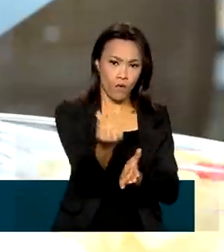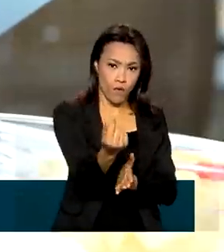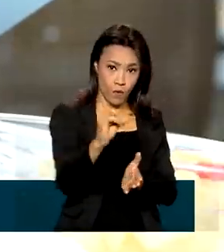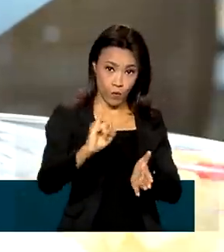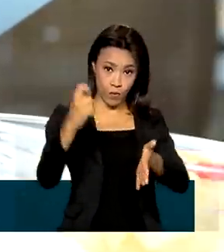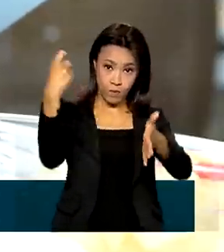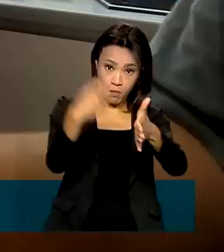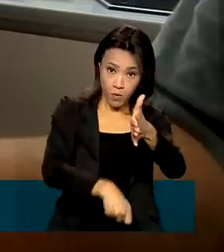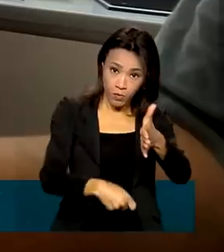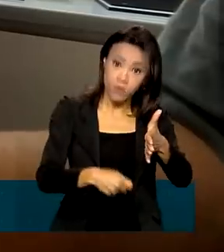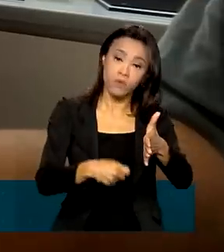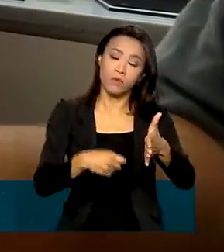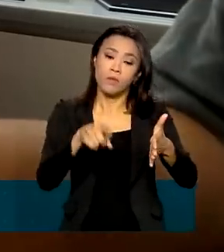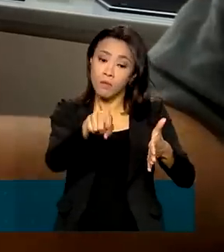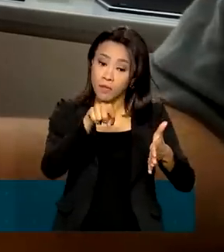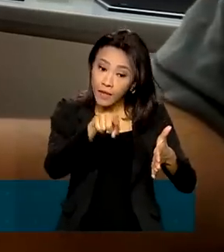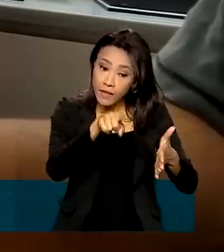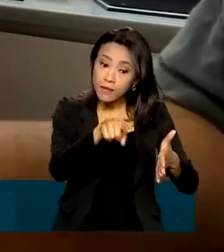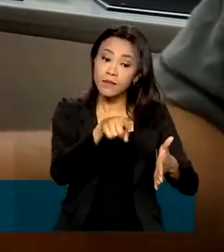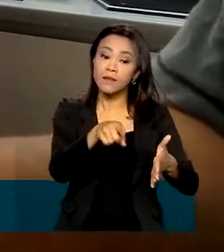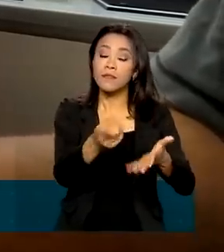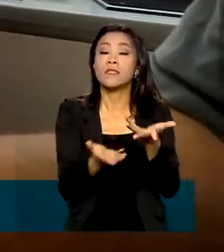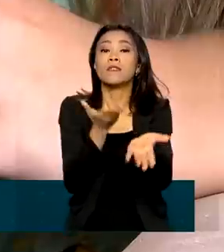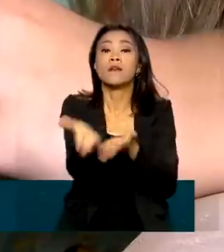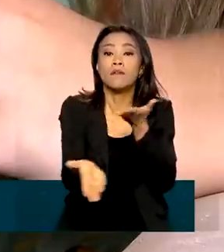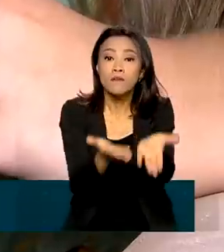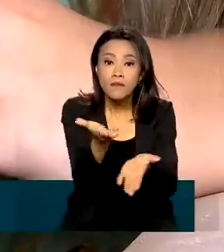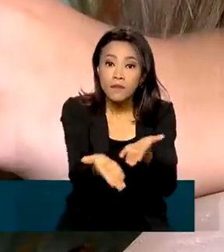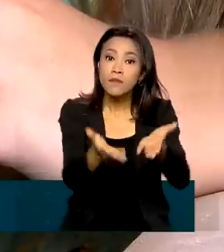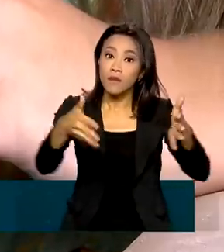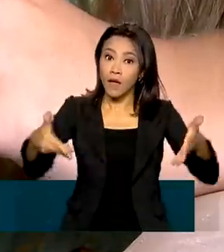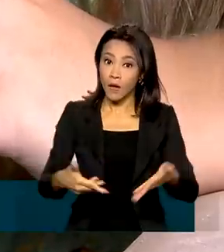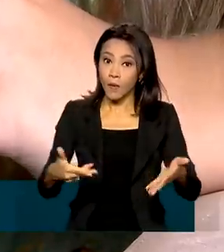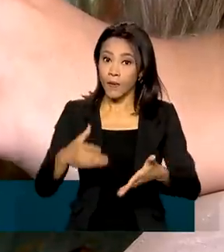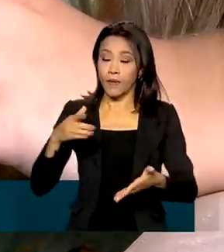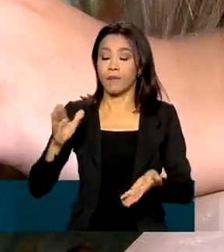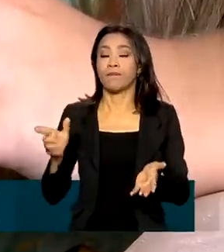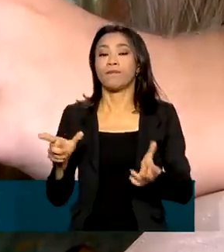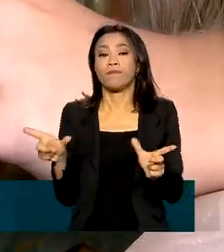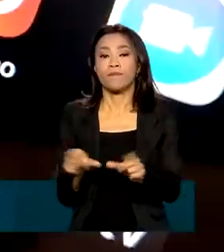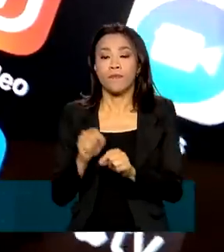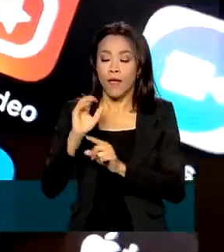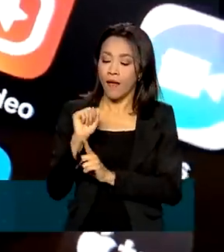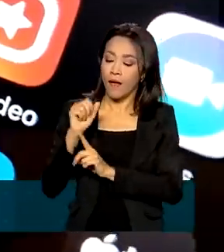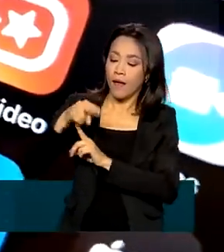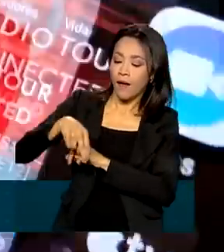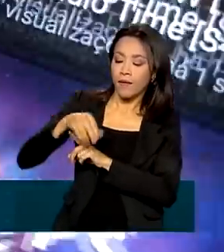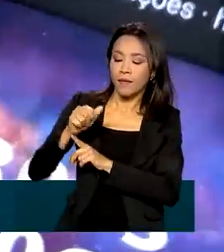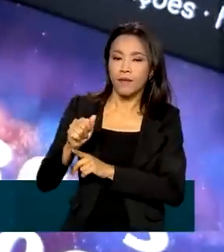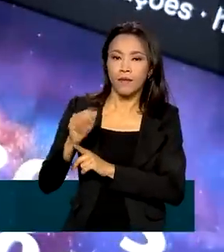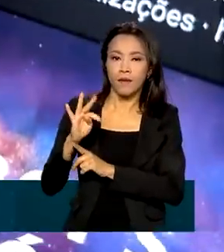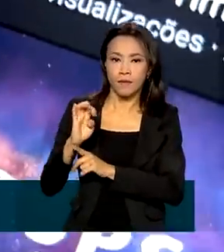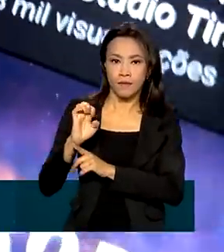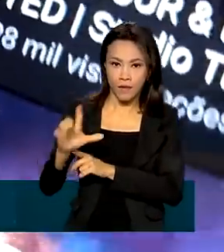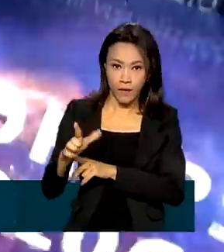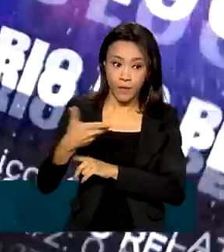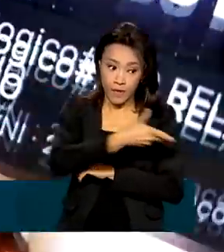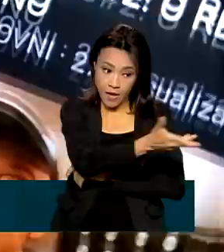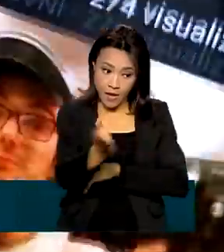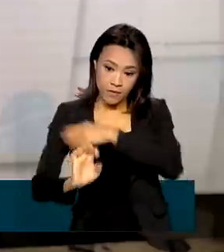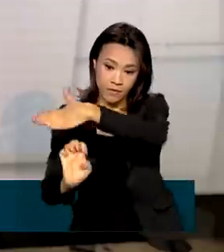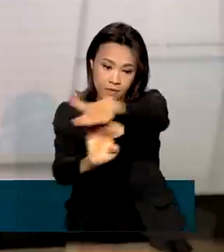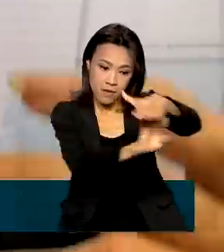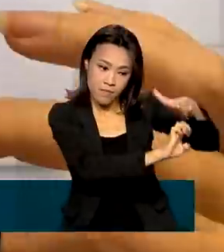sobre circulação desses bens e serviços. Agora, a Anatel determinou que as prestadoras de serviços de telecomunicação